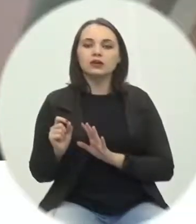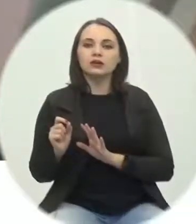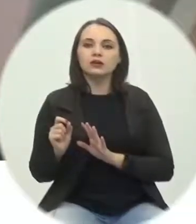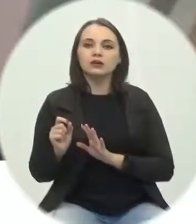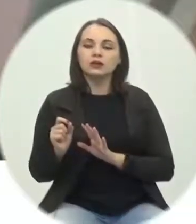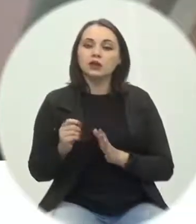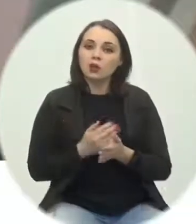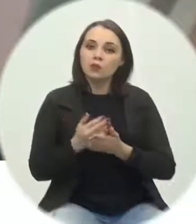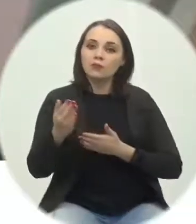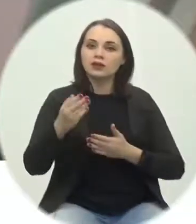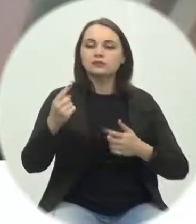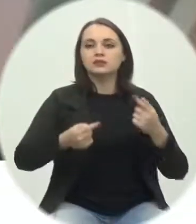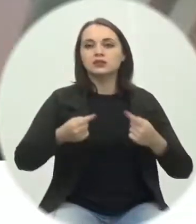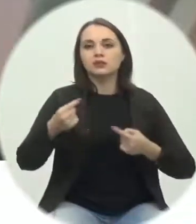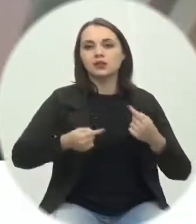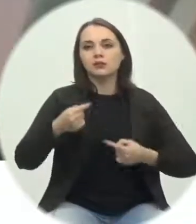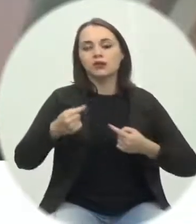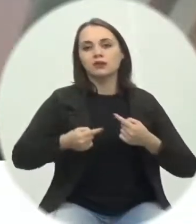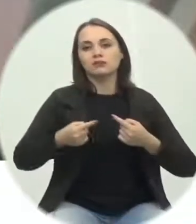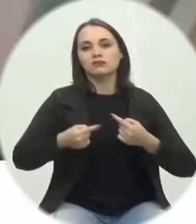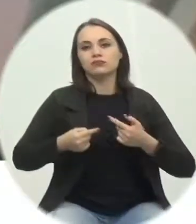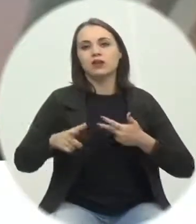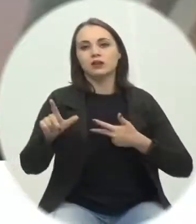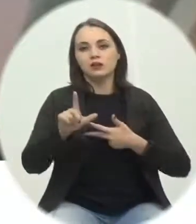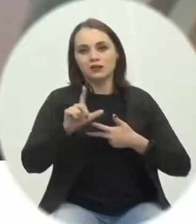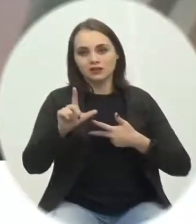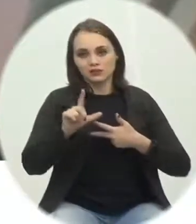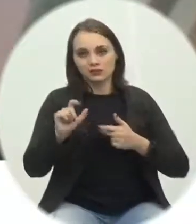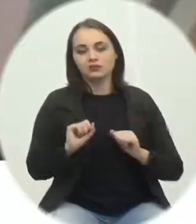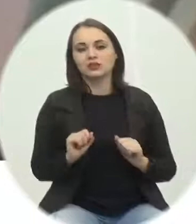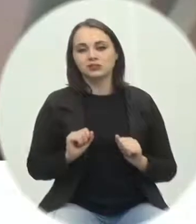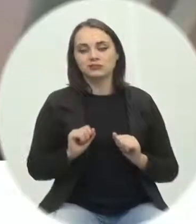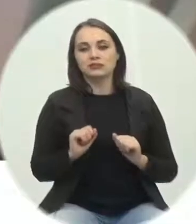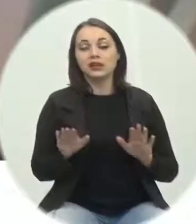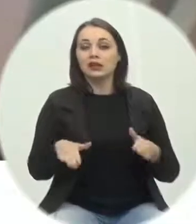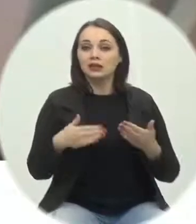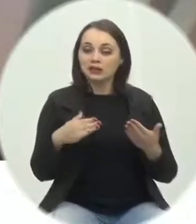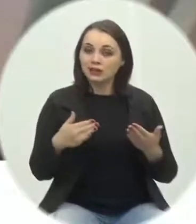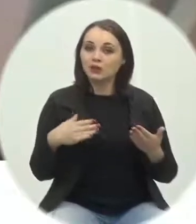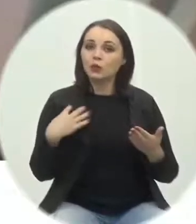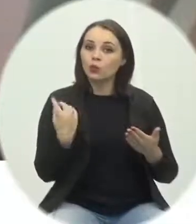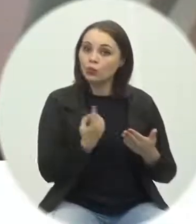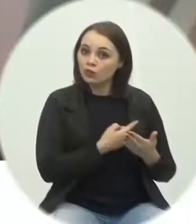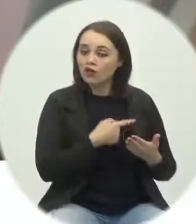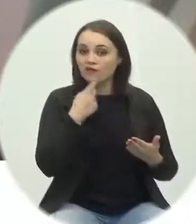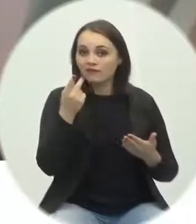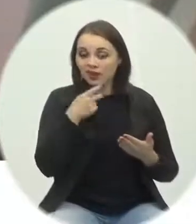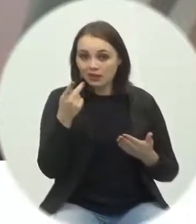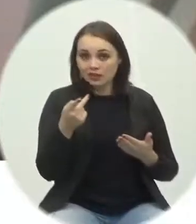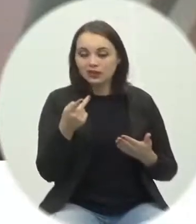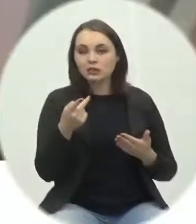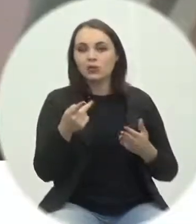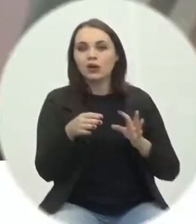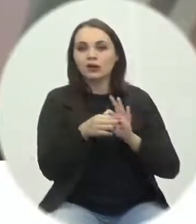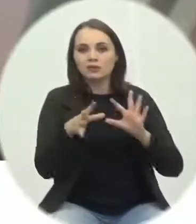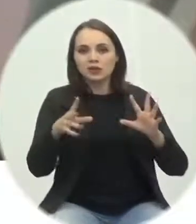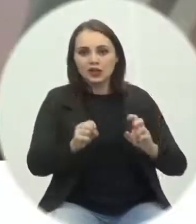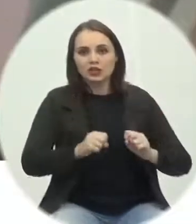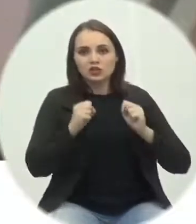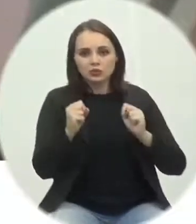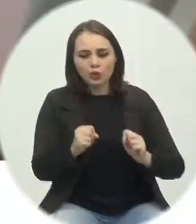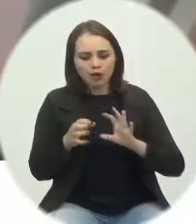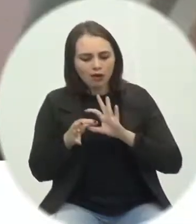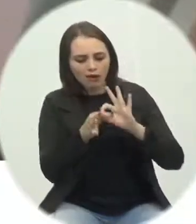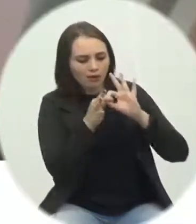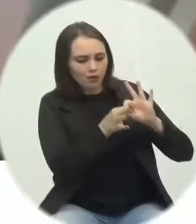o debate da Casa Legislativa, do Parlamento. Então, mais do que nunca, quando a gente fala em independência de poderes e harmonia,